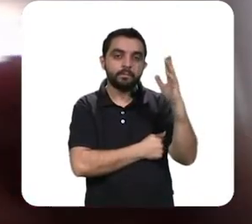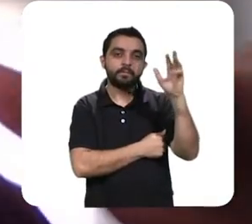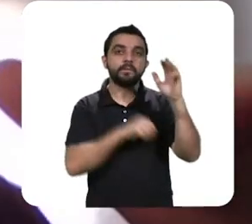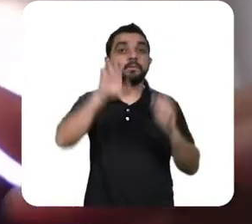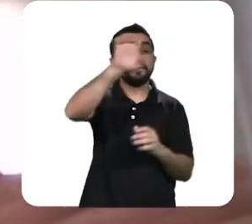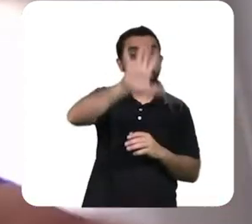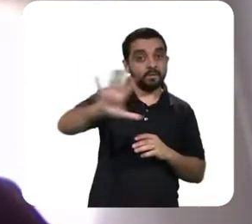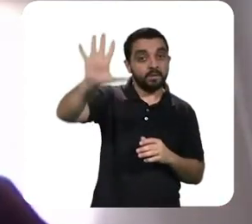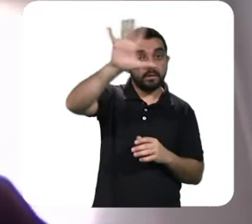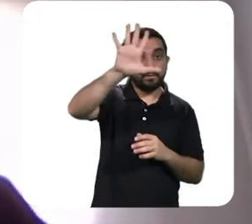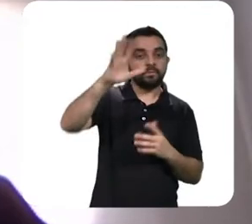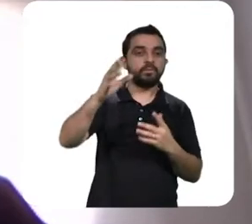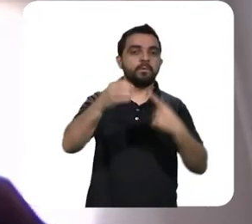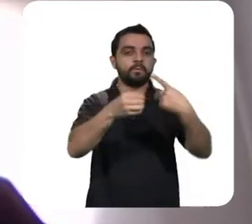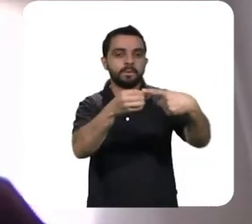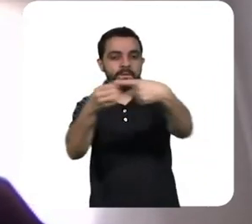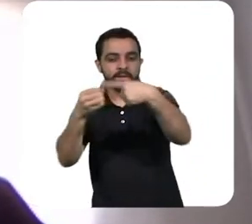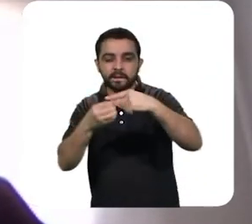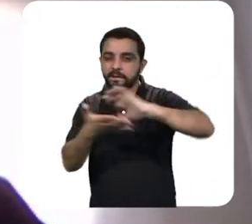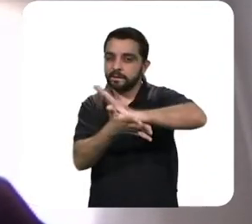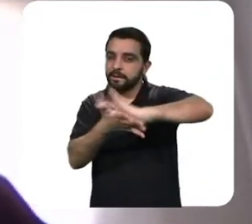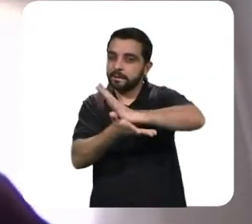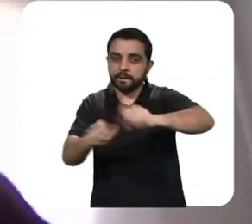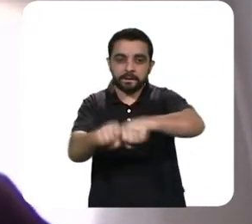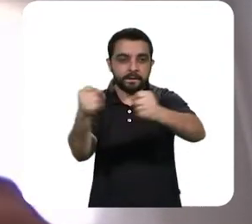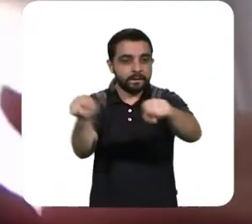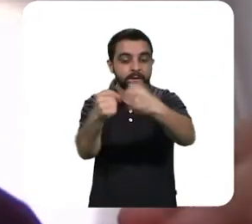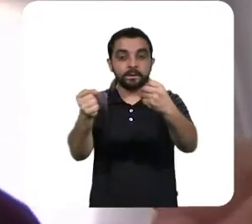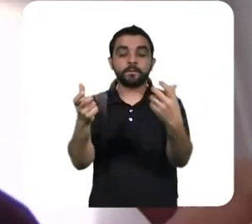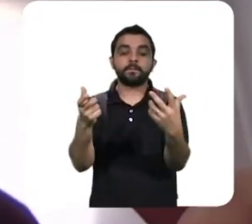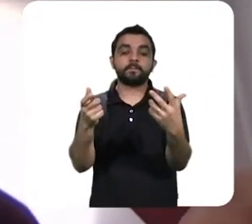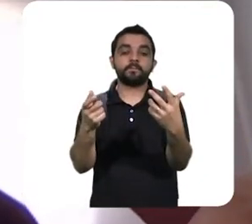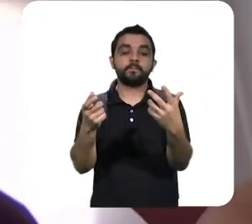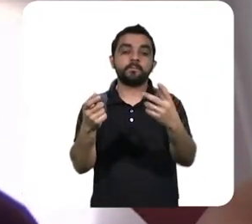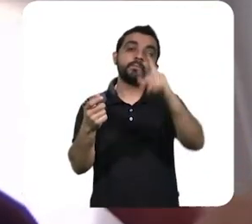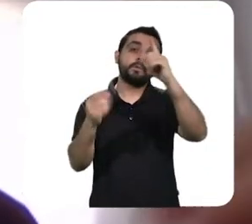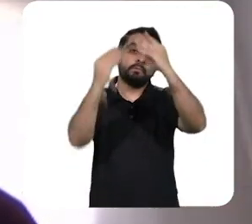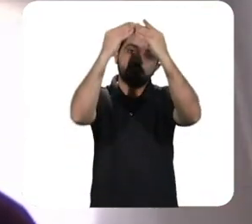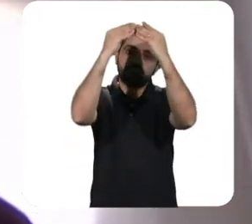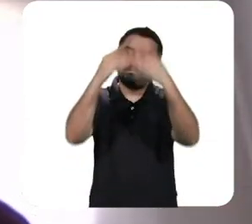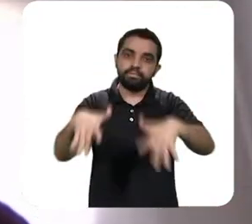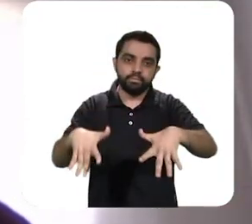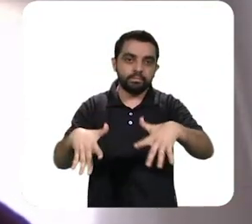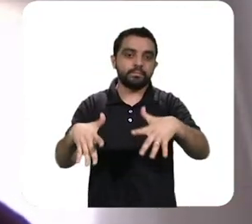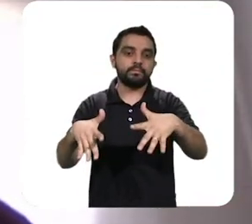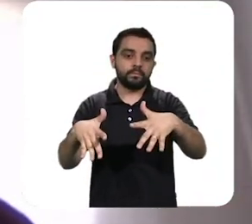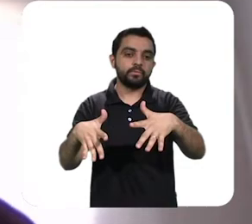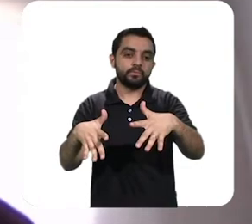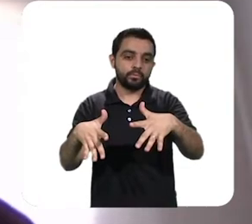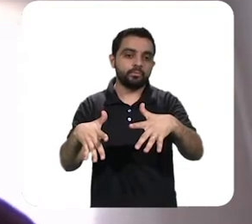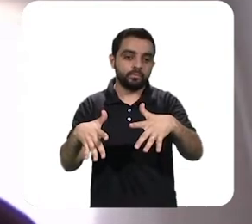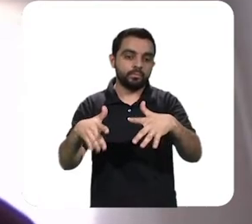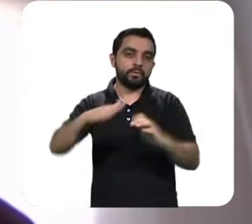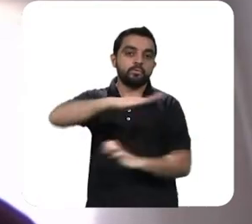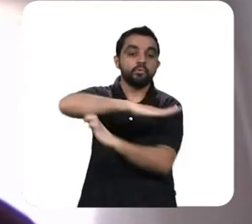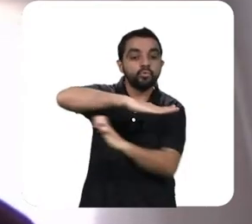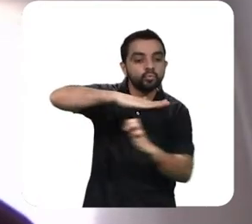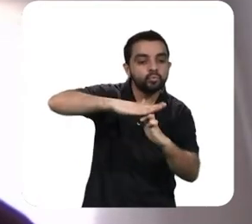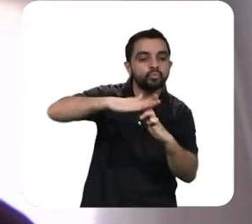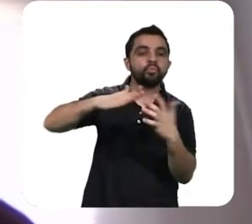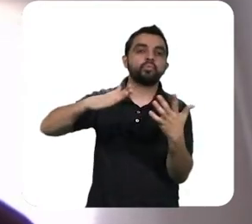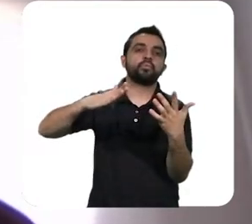devastada foi o prejuízo enorme causado em termos de infraestrutura e de